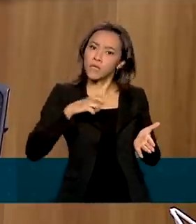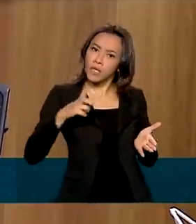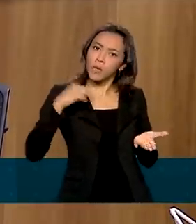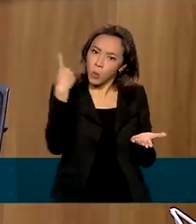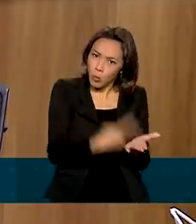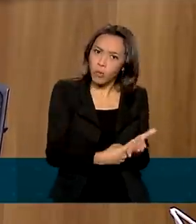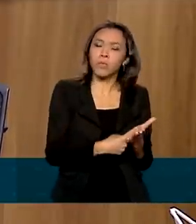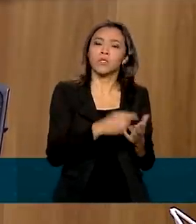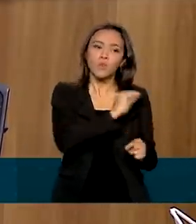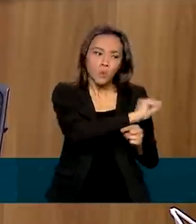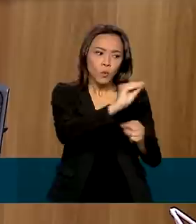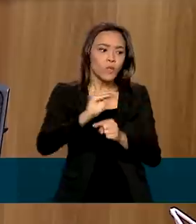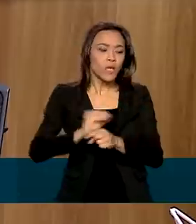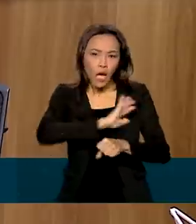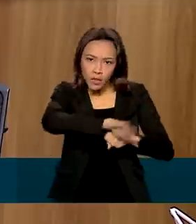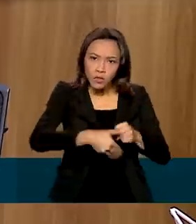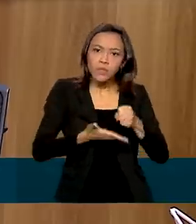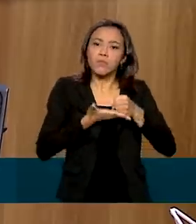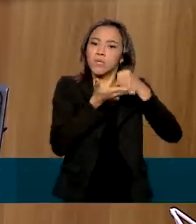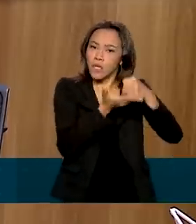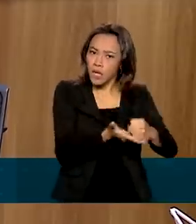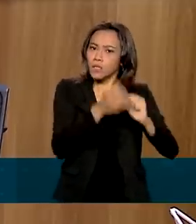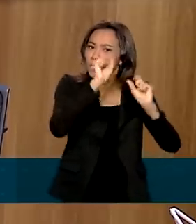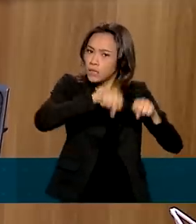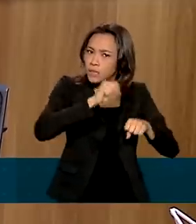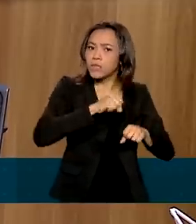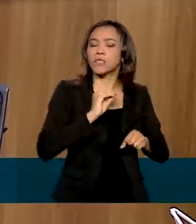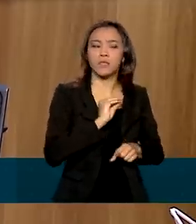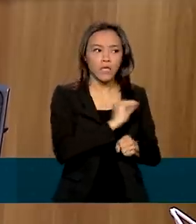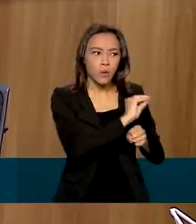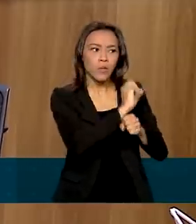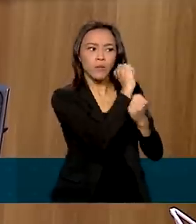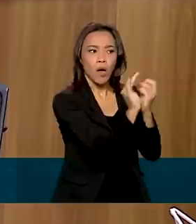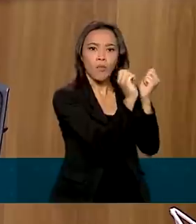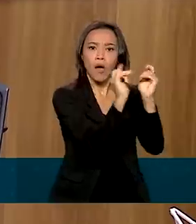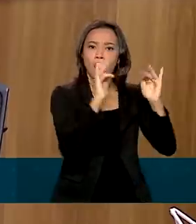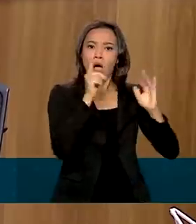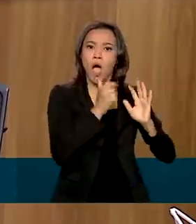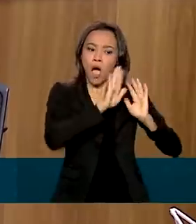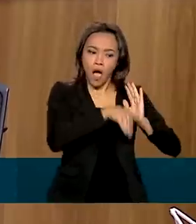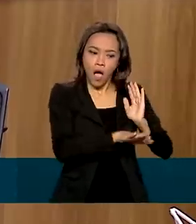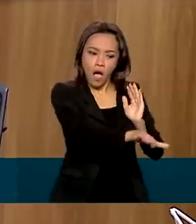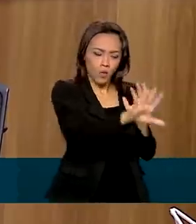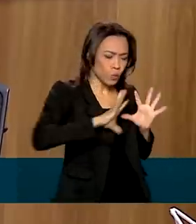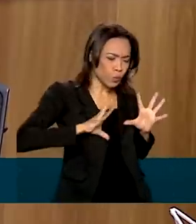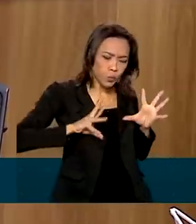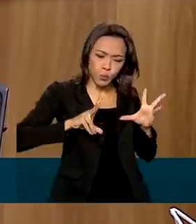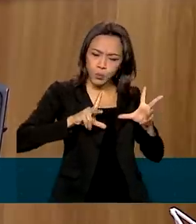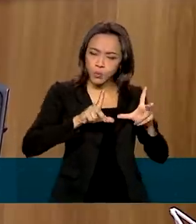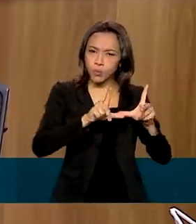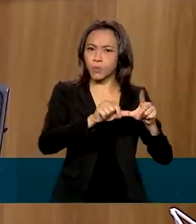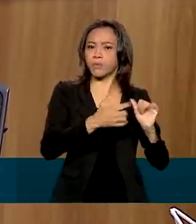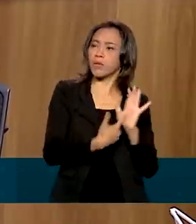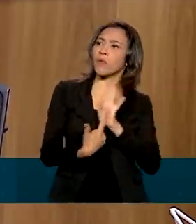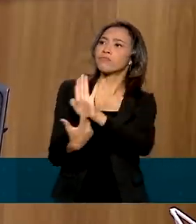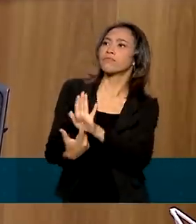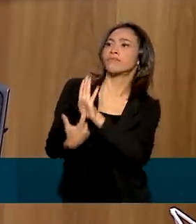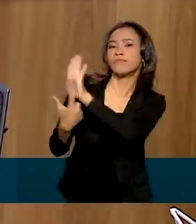sustentabilidade, que cuida, sim, das suas florestas, especialmente dos recursos naturais que nós temos, que são